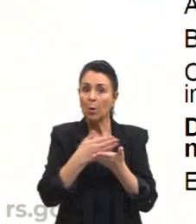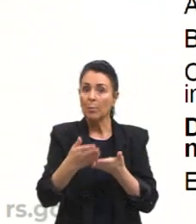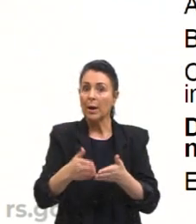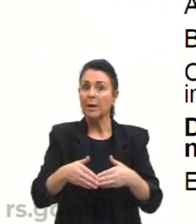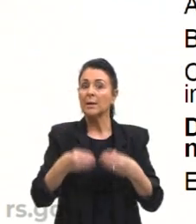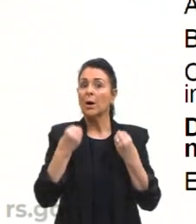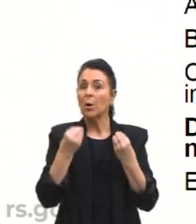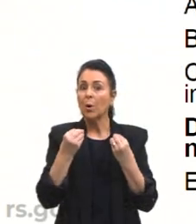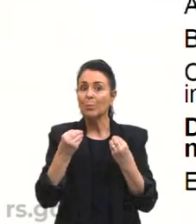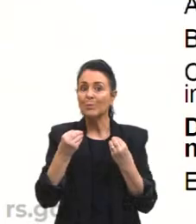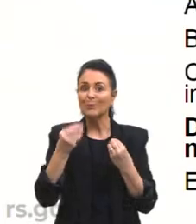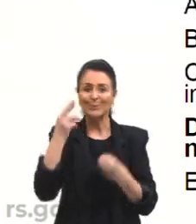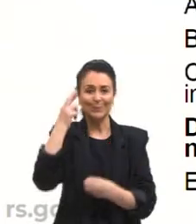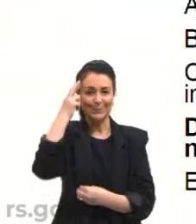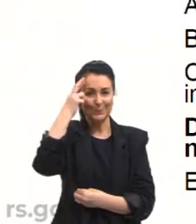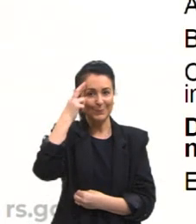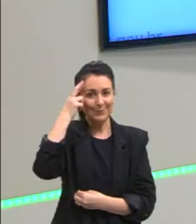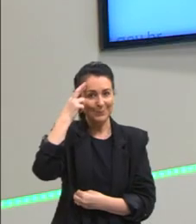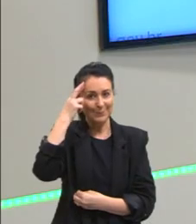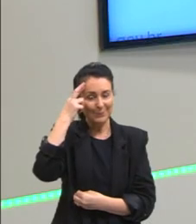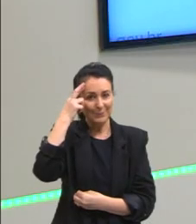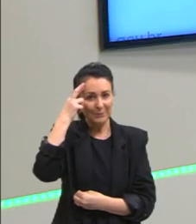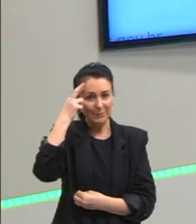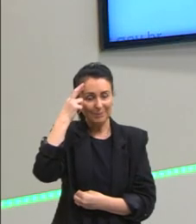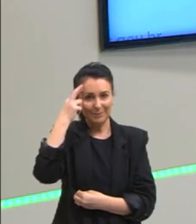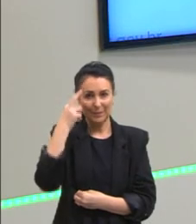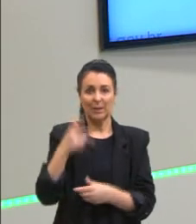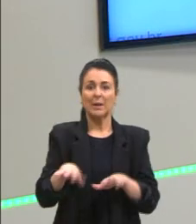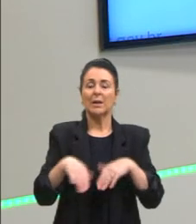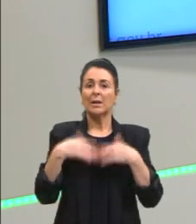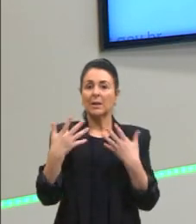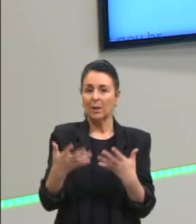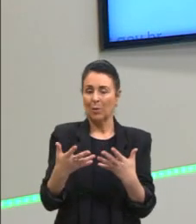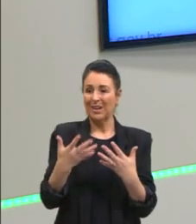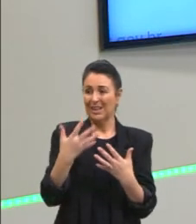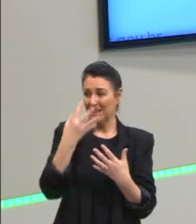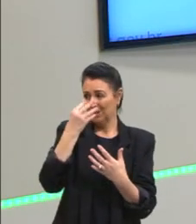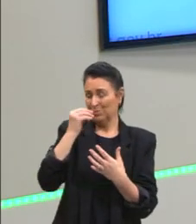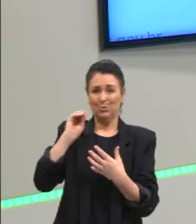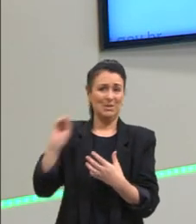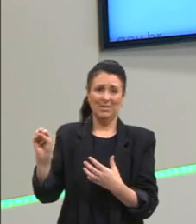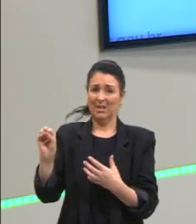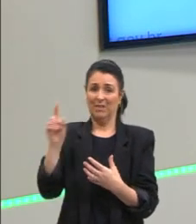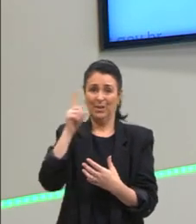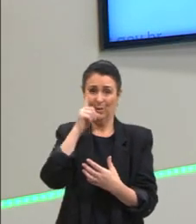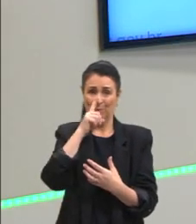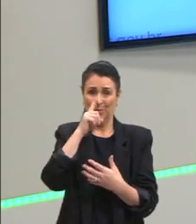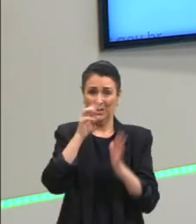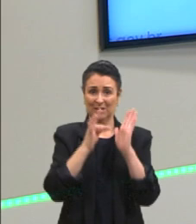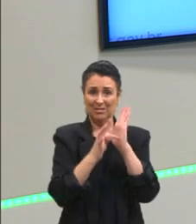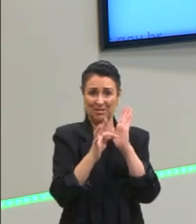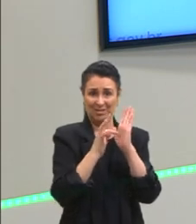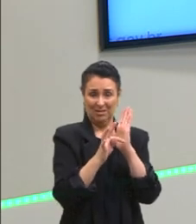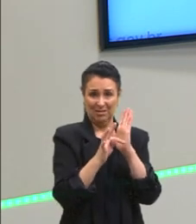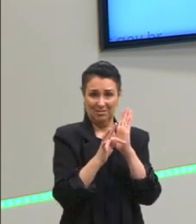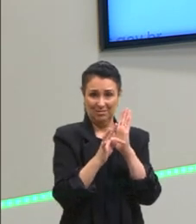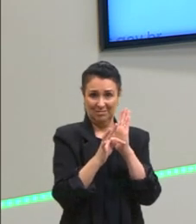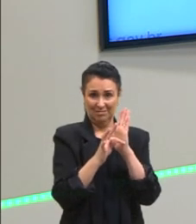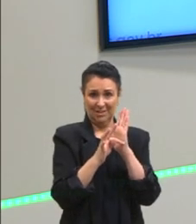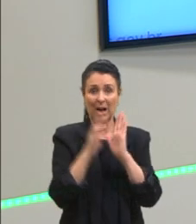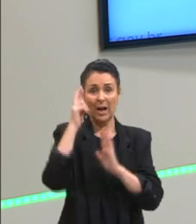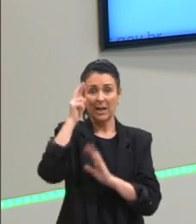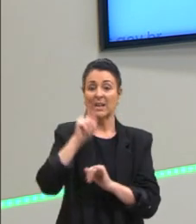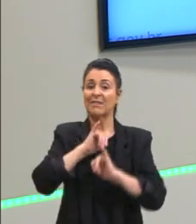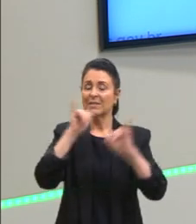a alternativa E, rejeitando a posição de Parmendes de que a sensação é superior à razão. Não, é razão superior.